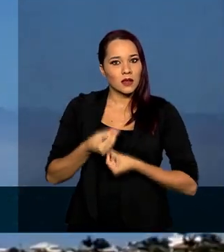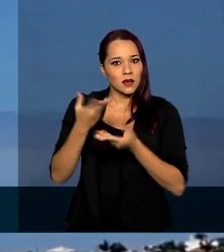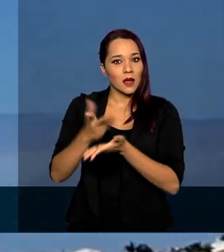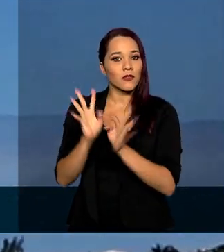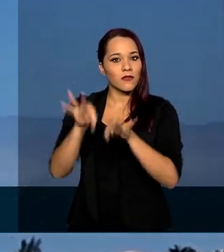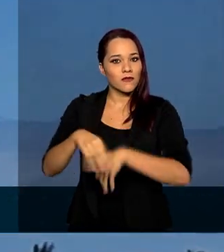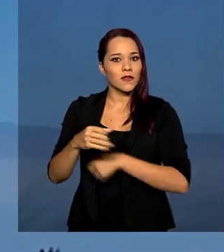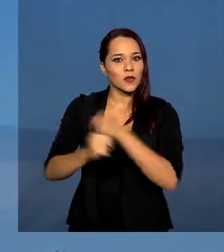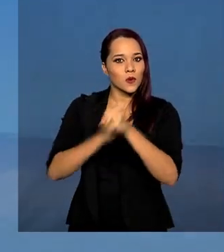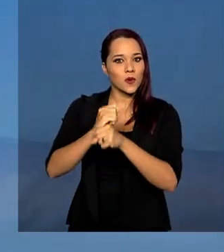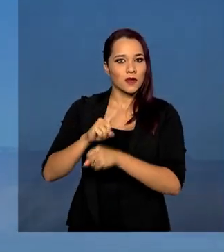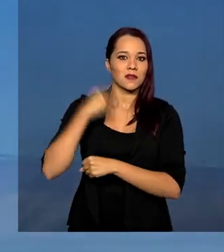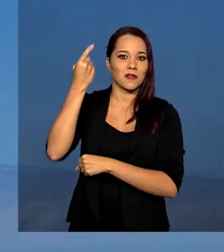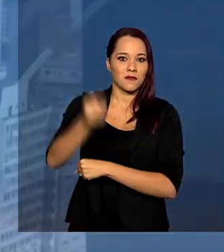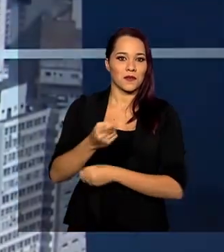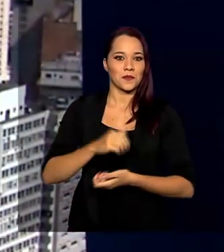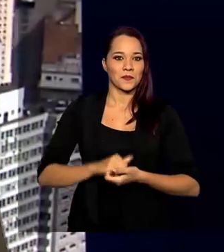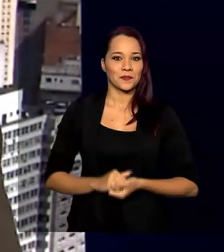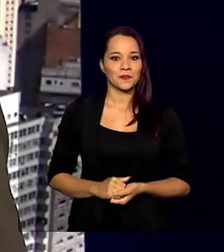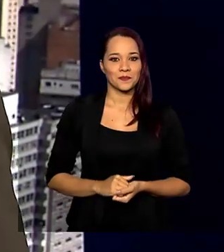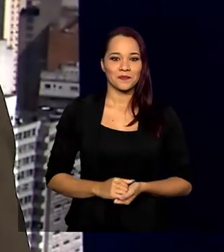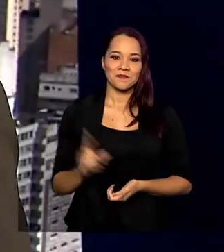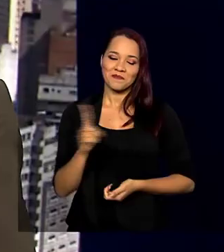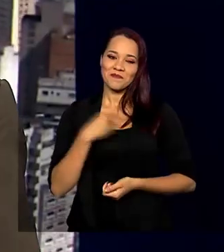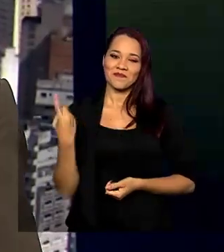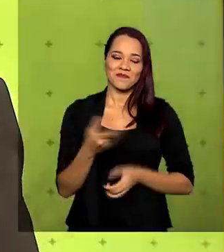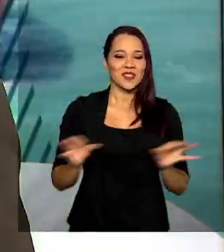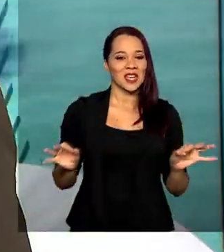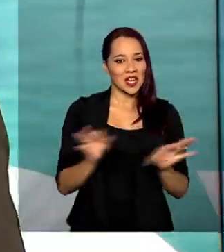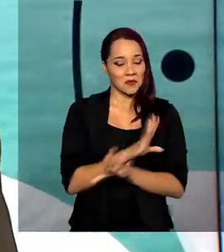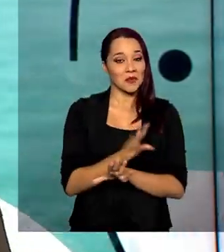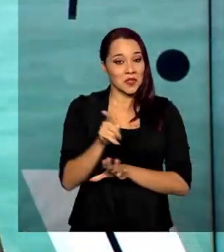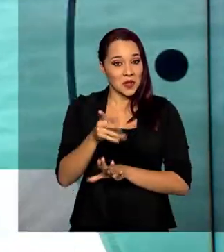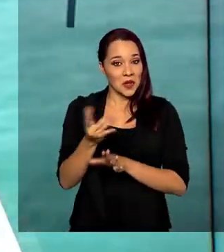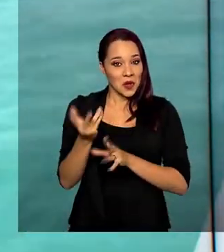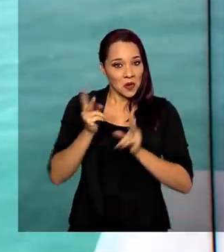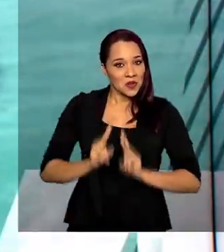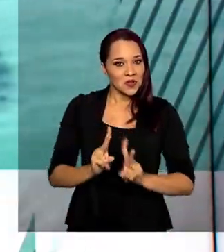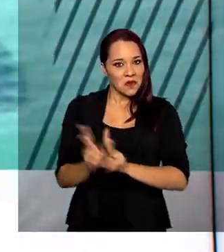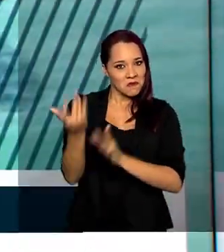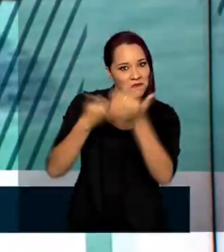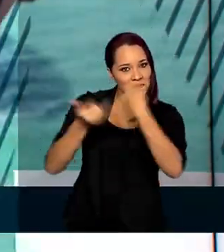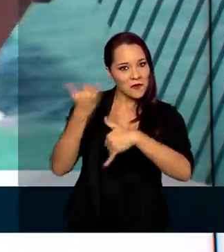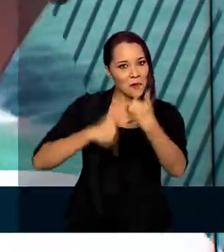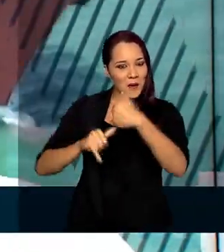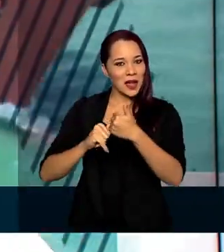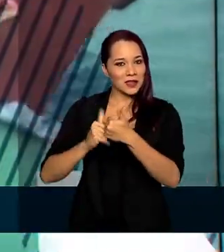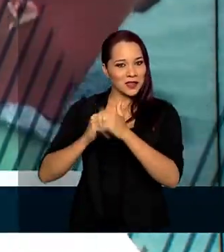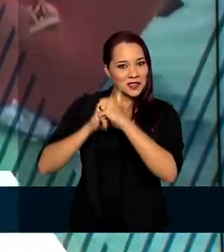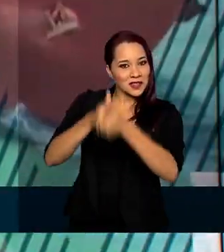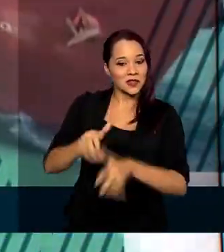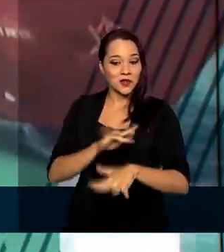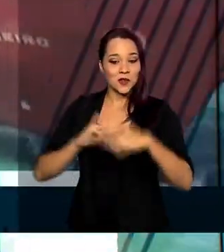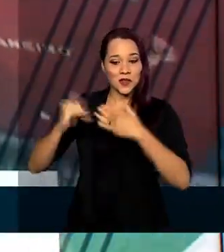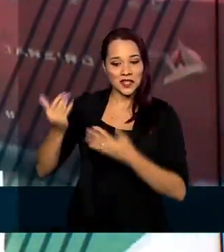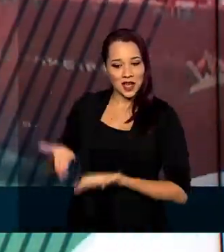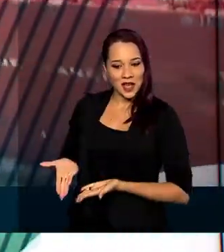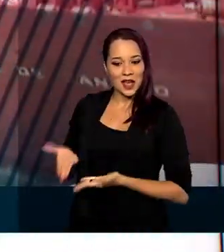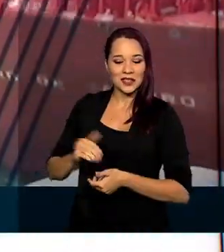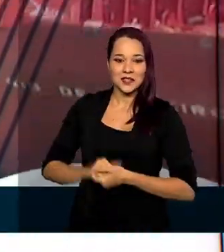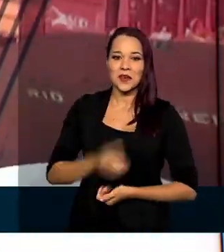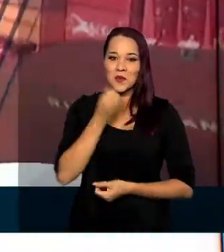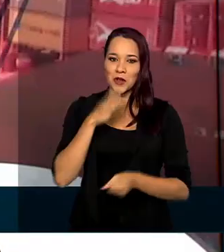no fim do ano que vem. A gente fica por aqui. Você continua bem informado, seguindo as nossas redes sociais.